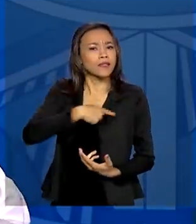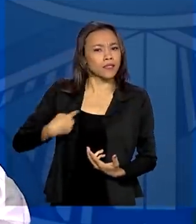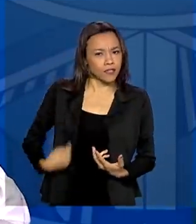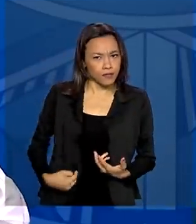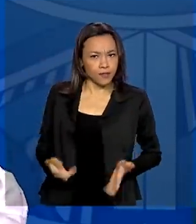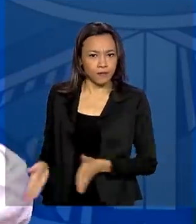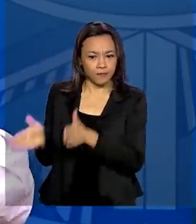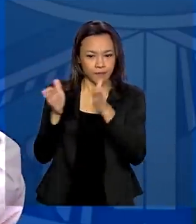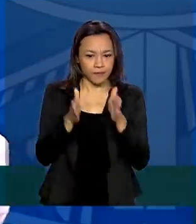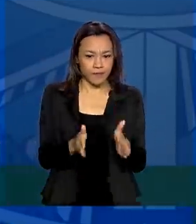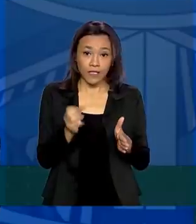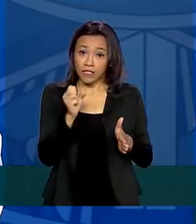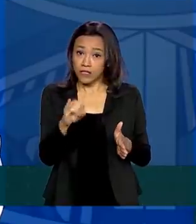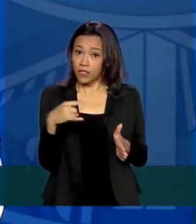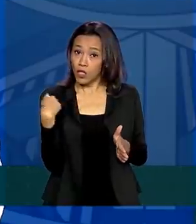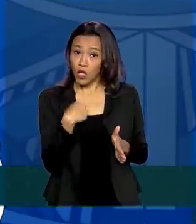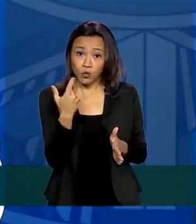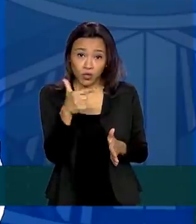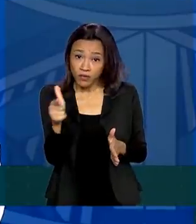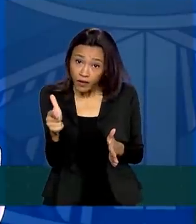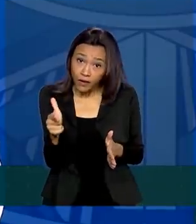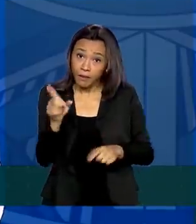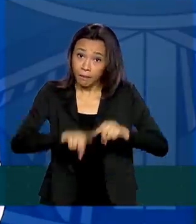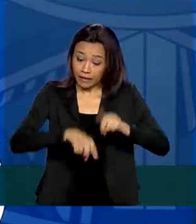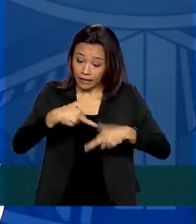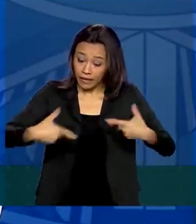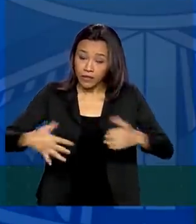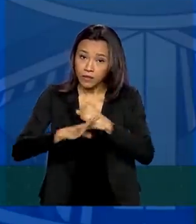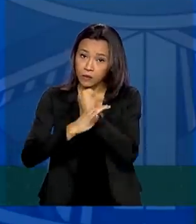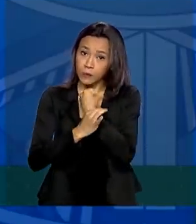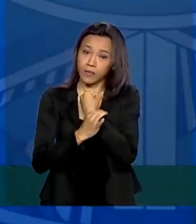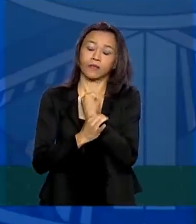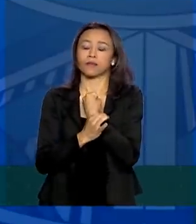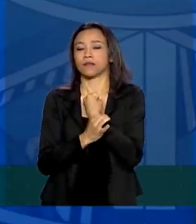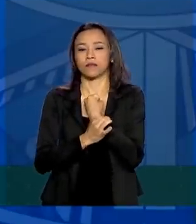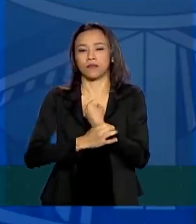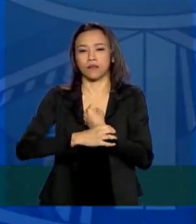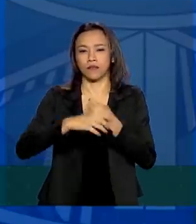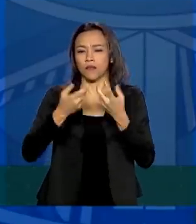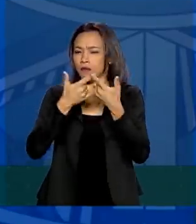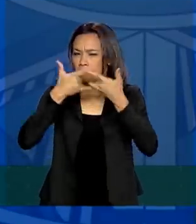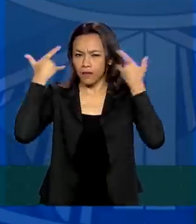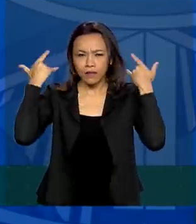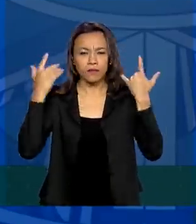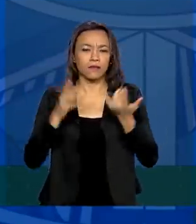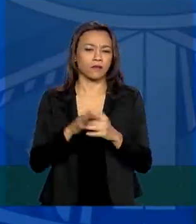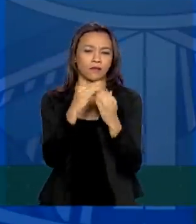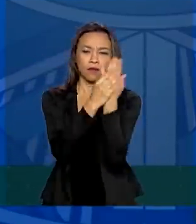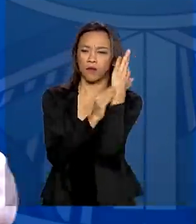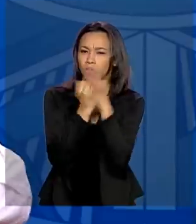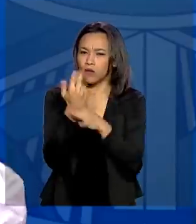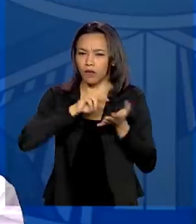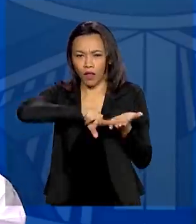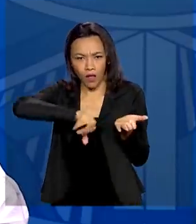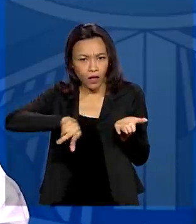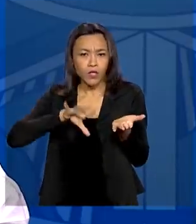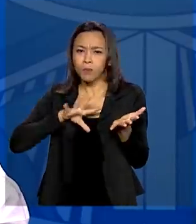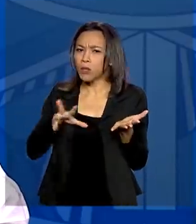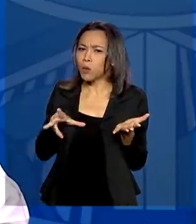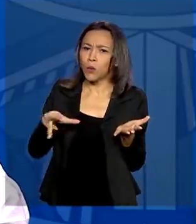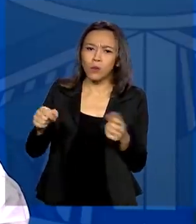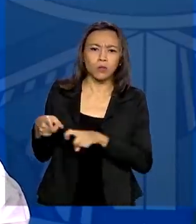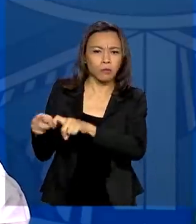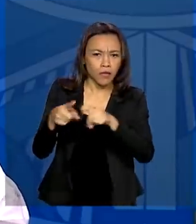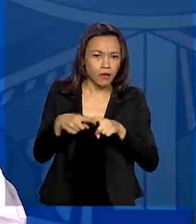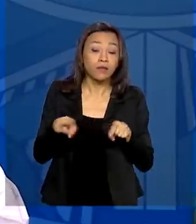não tivermos EPIs para os nossos recursos humanos, enfermeiros, médicos, todos que estão na linha de